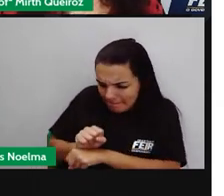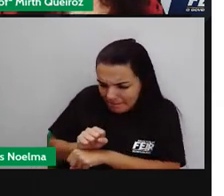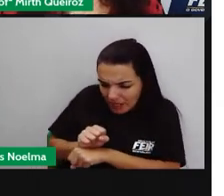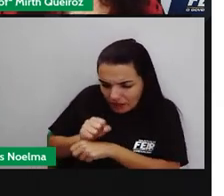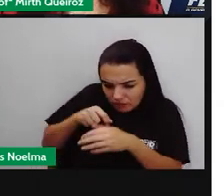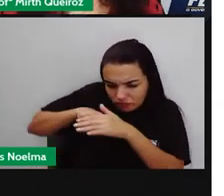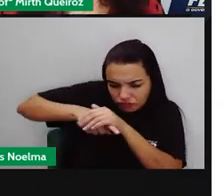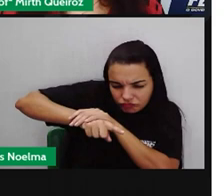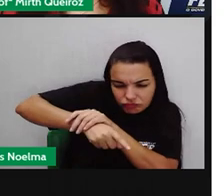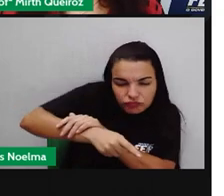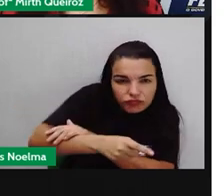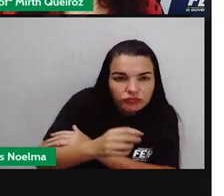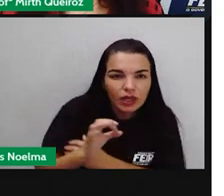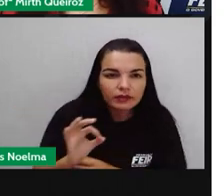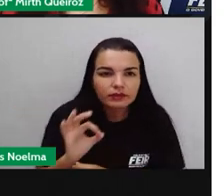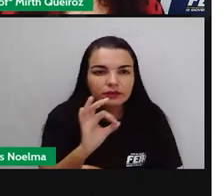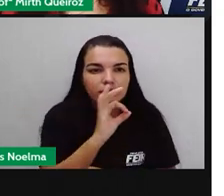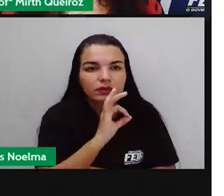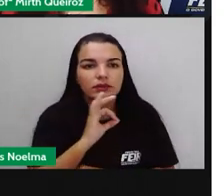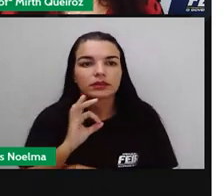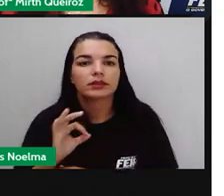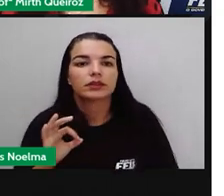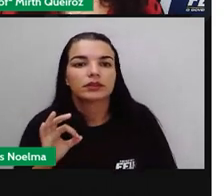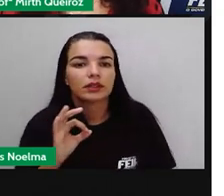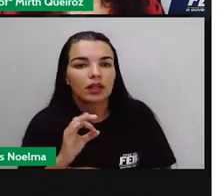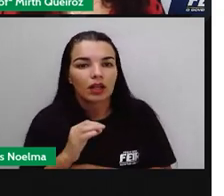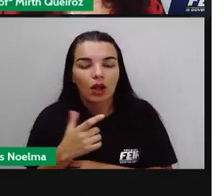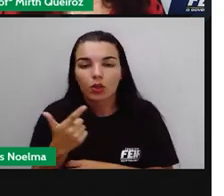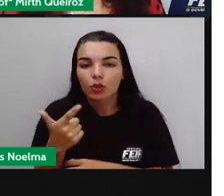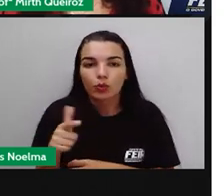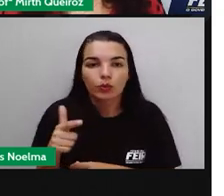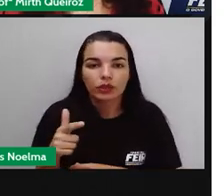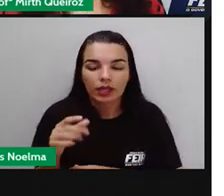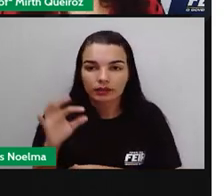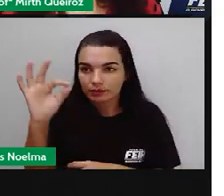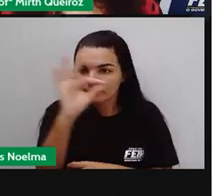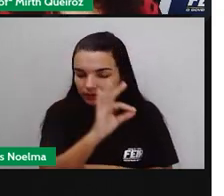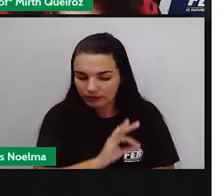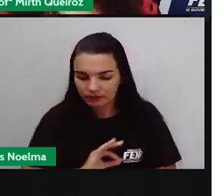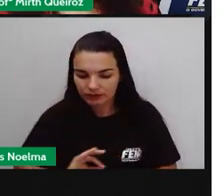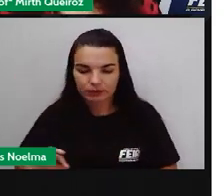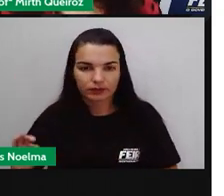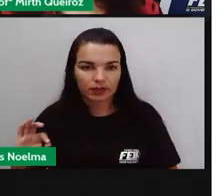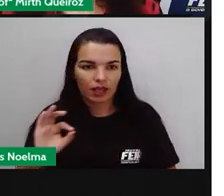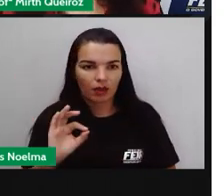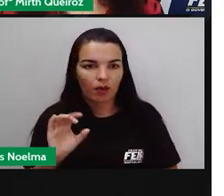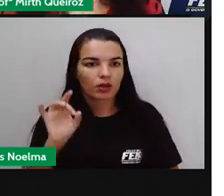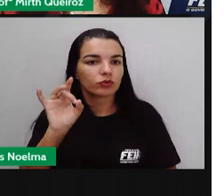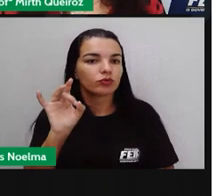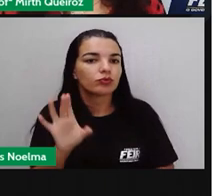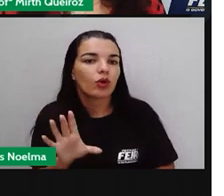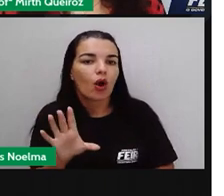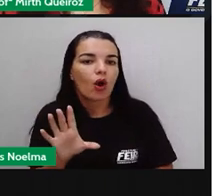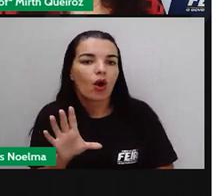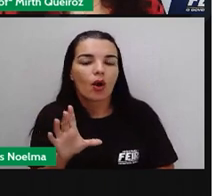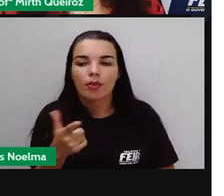intracelulares obrigatórios. Os vírus, eles não contêm células, não possuem células. São seres